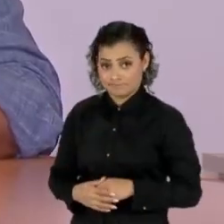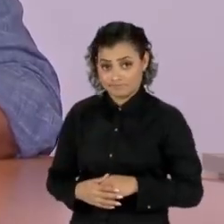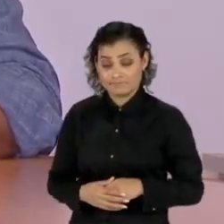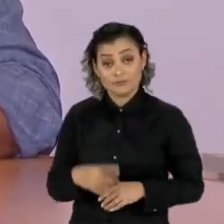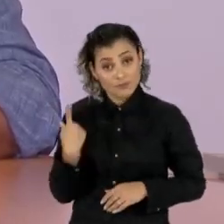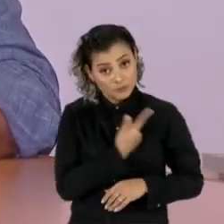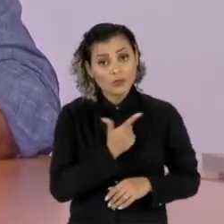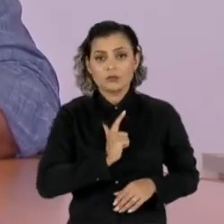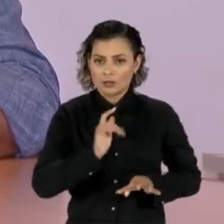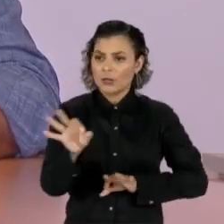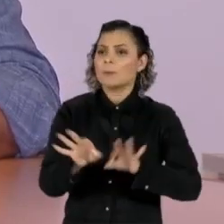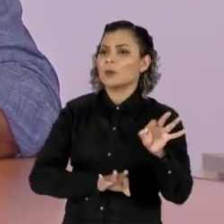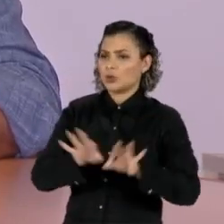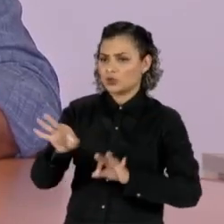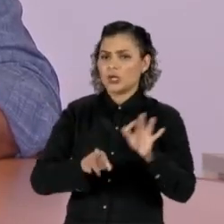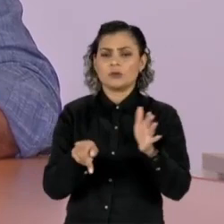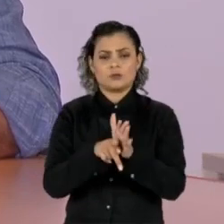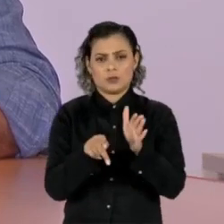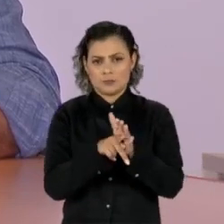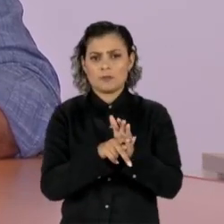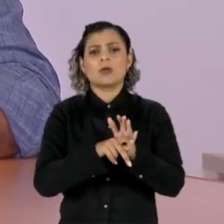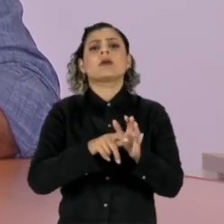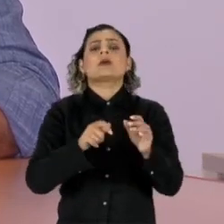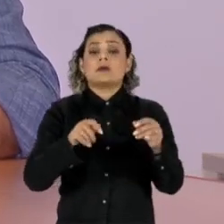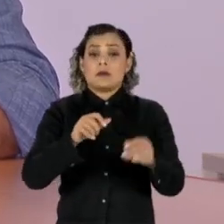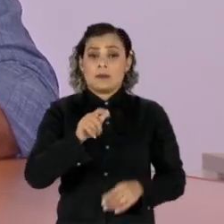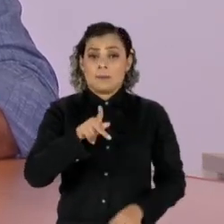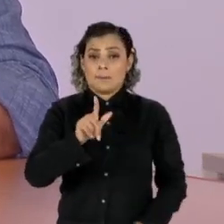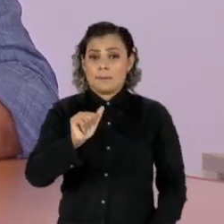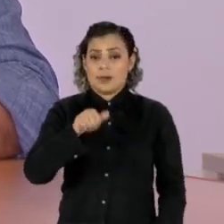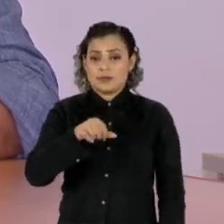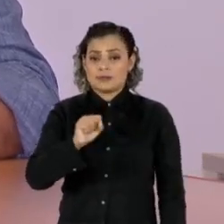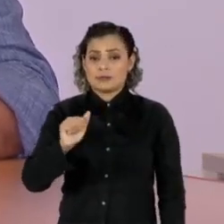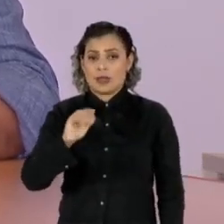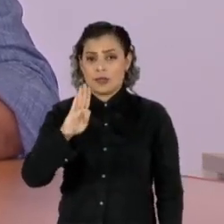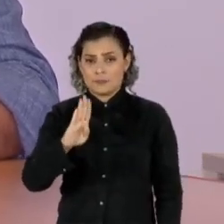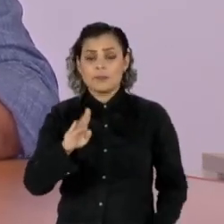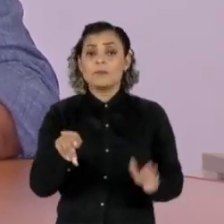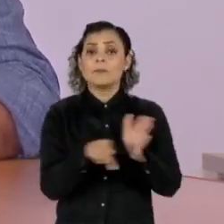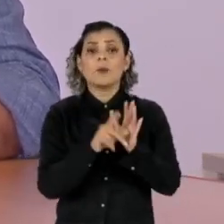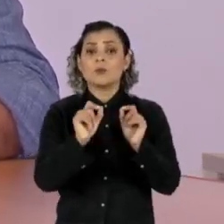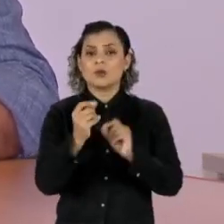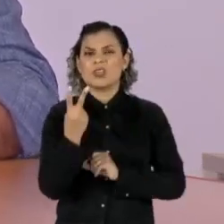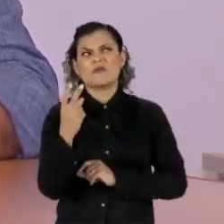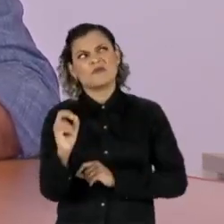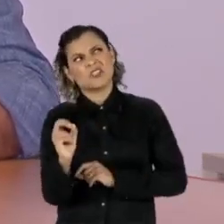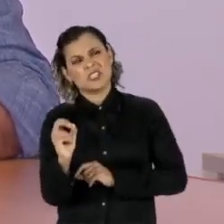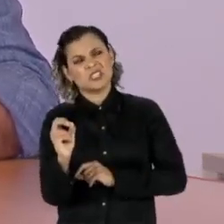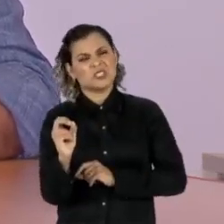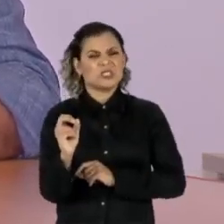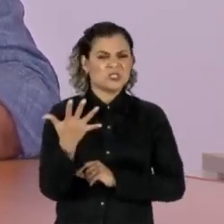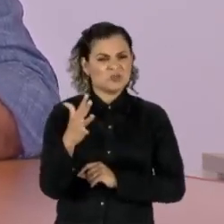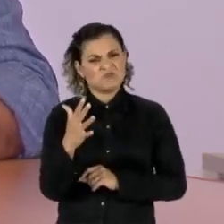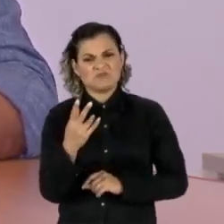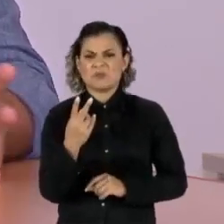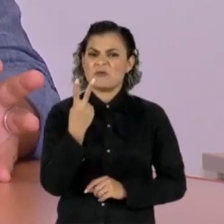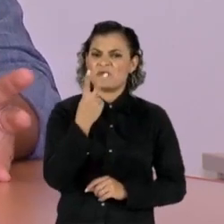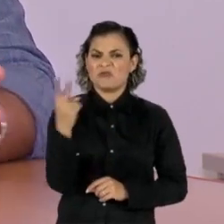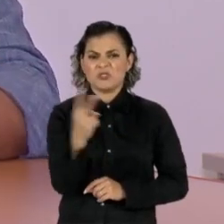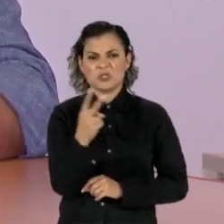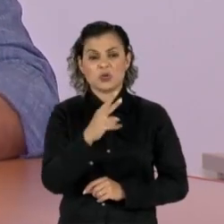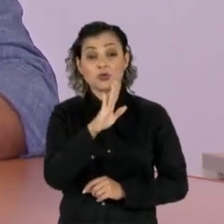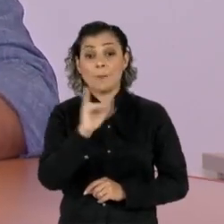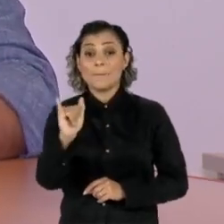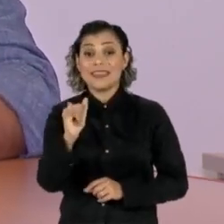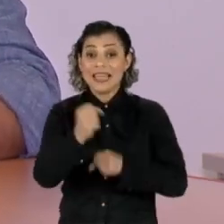Nacional de Saneamento, que o PlanSAB, que define investimentos da ordem de 22 bilhões por